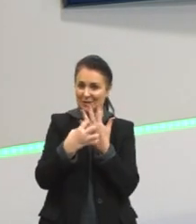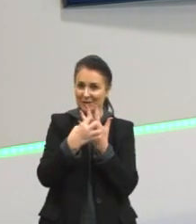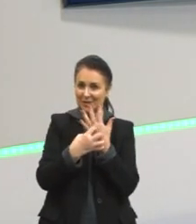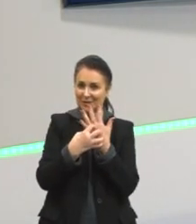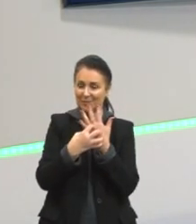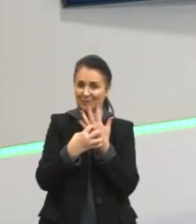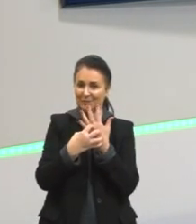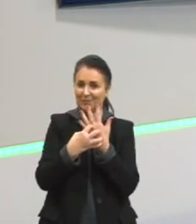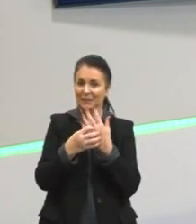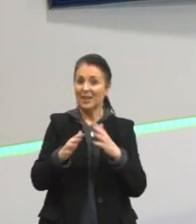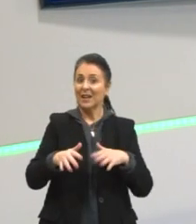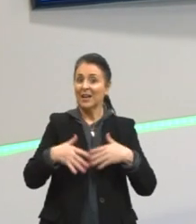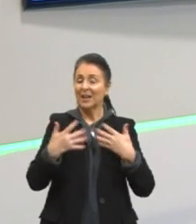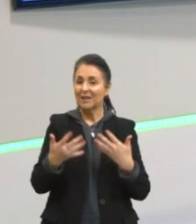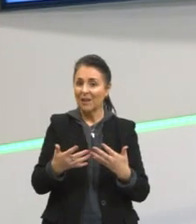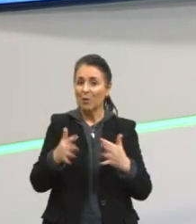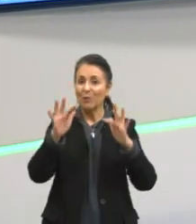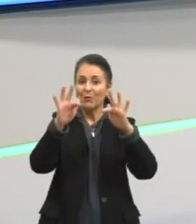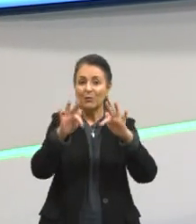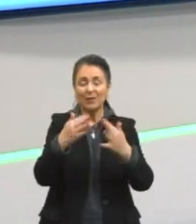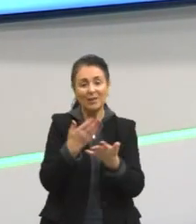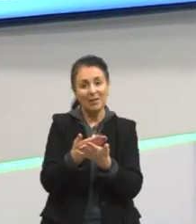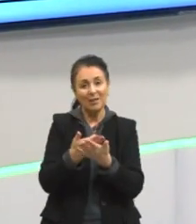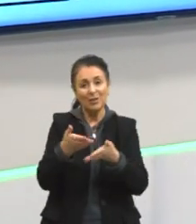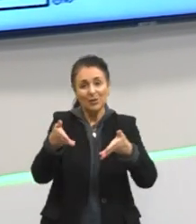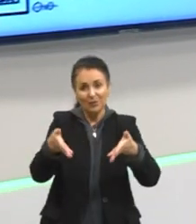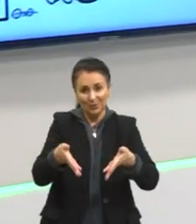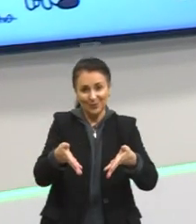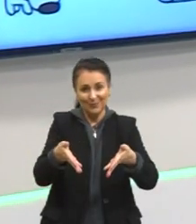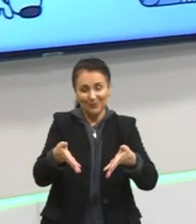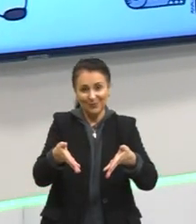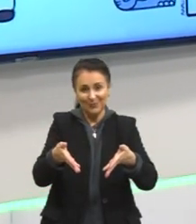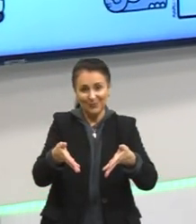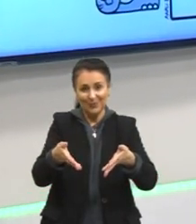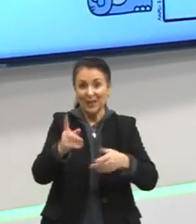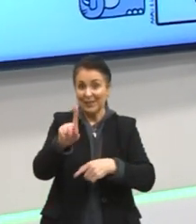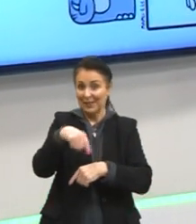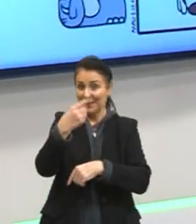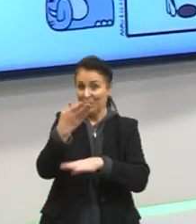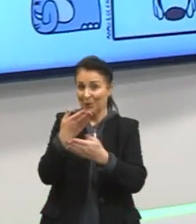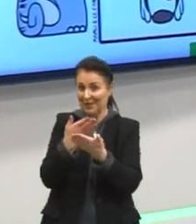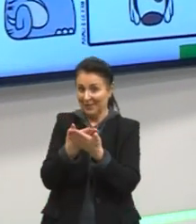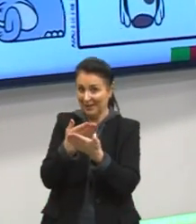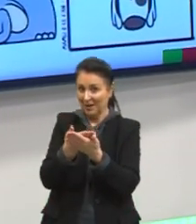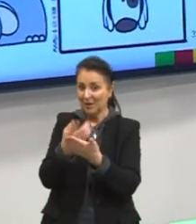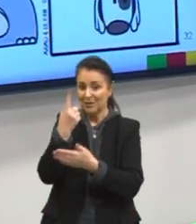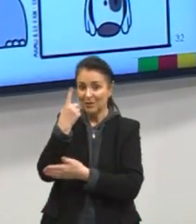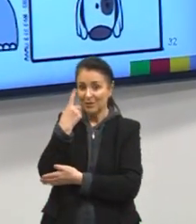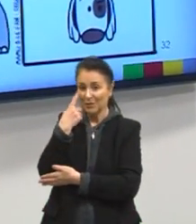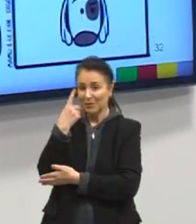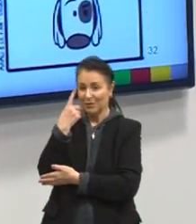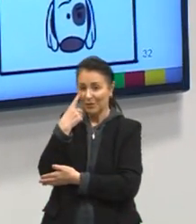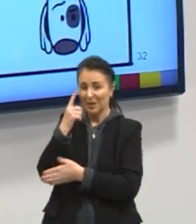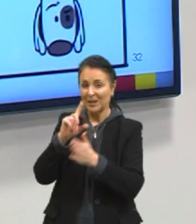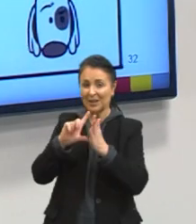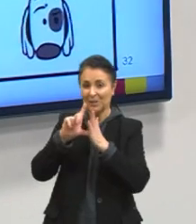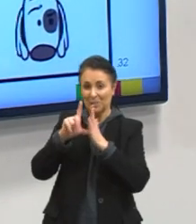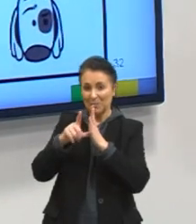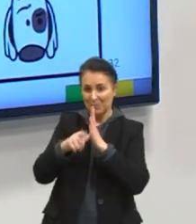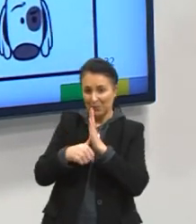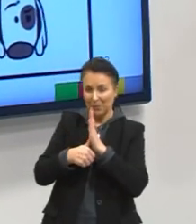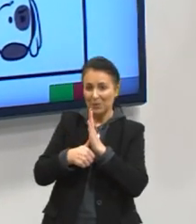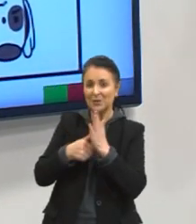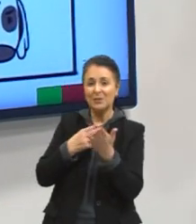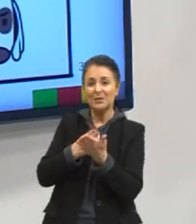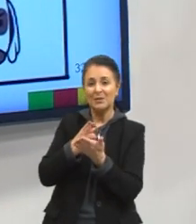Chegamos, então, pessoal, ao fim da nossa aula de hoje. Na nossa próxima aula, que vocês vão ver aí daqui a pouquinho, a gente